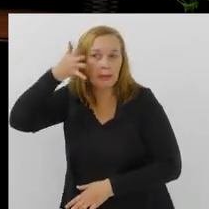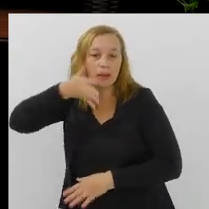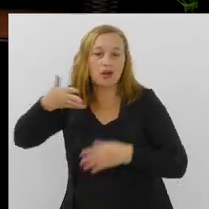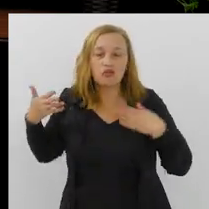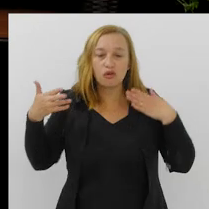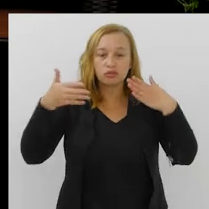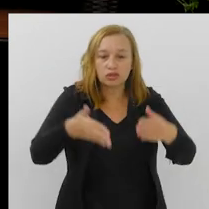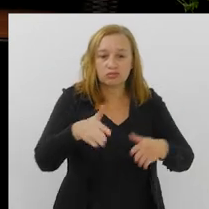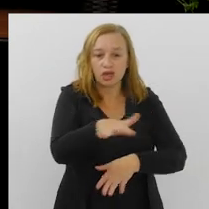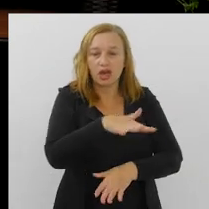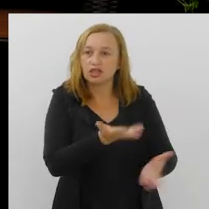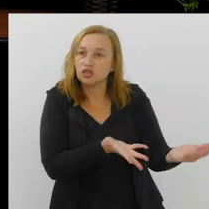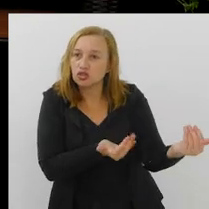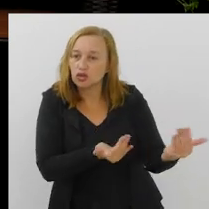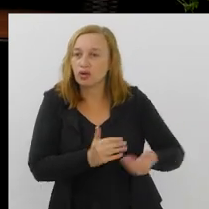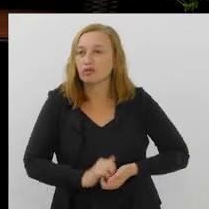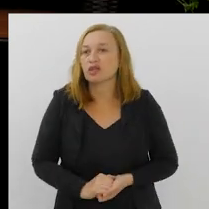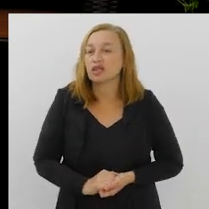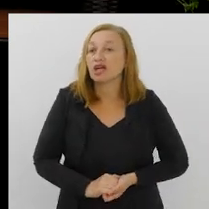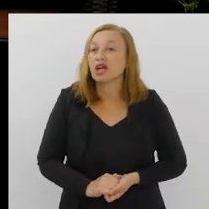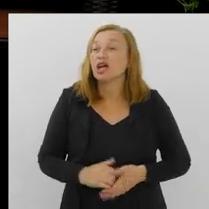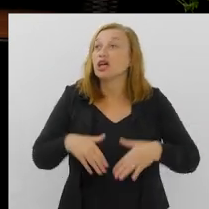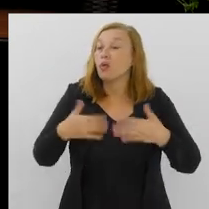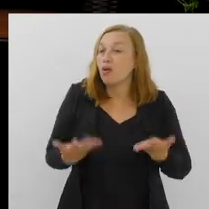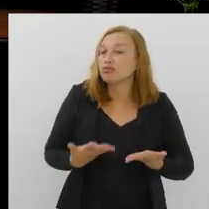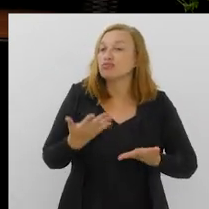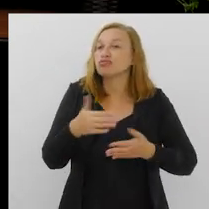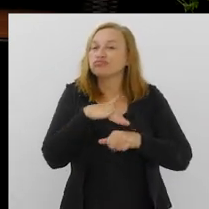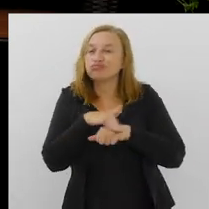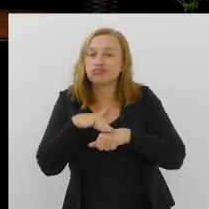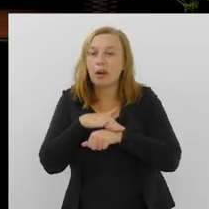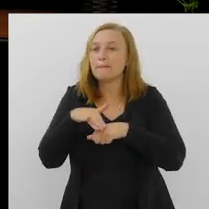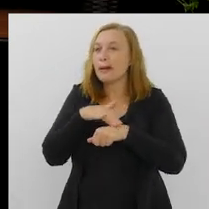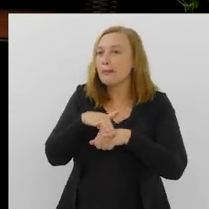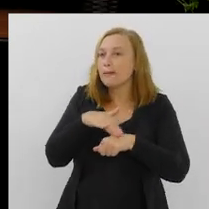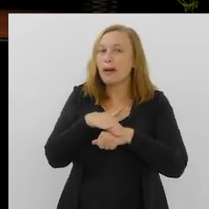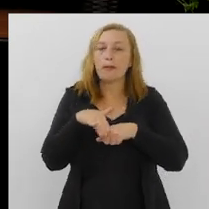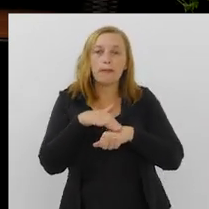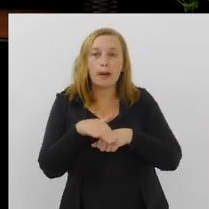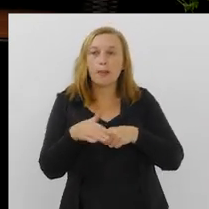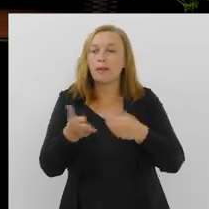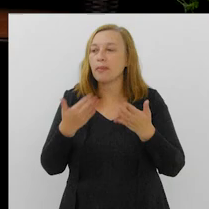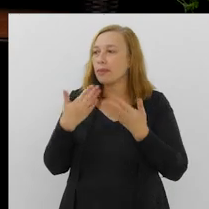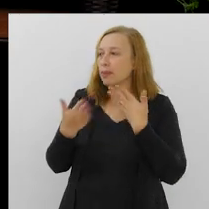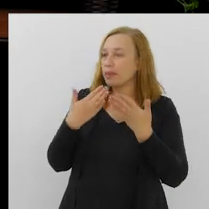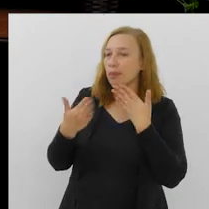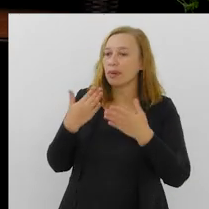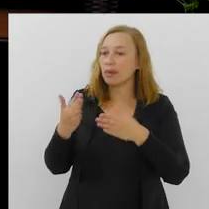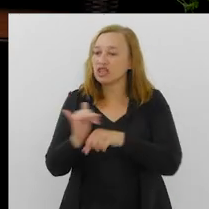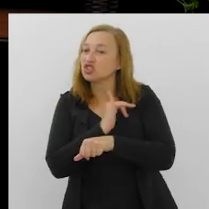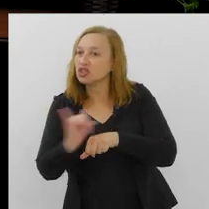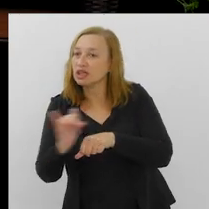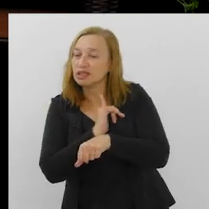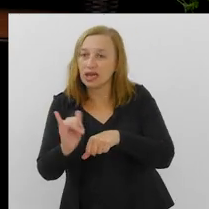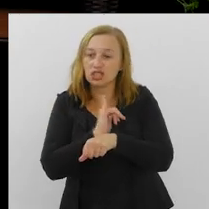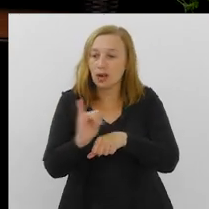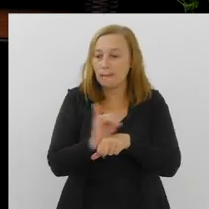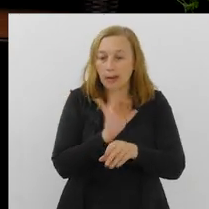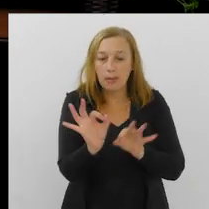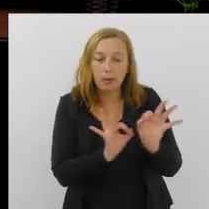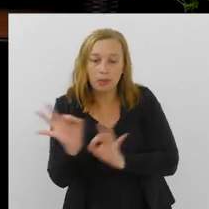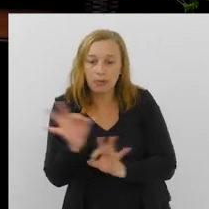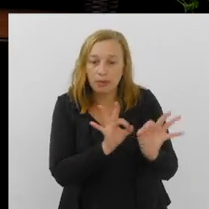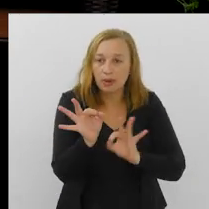voltadas totalmente para o público jovem. E quando a gente conversou, a gente começou a mapear a organização,